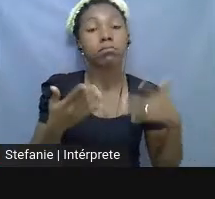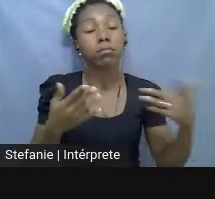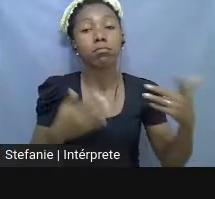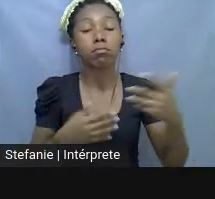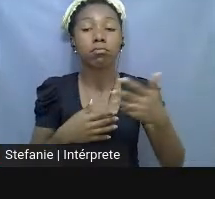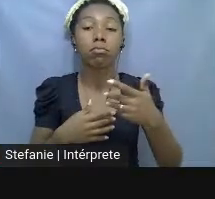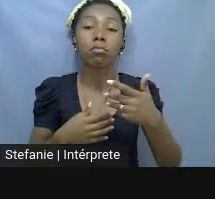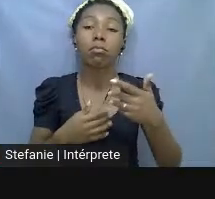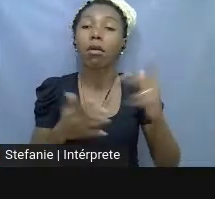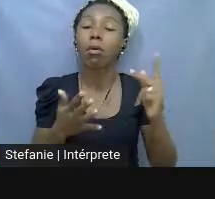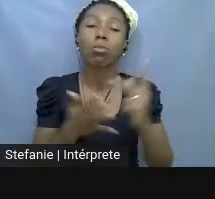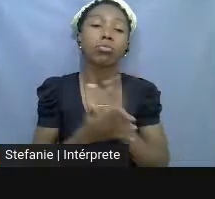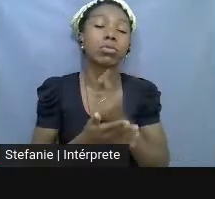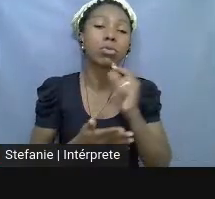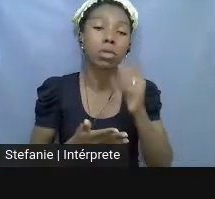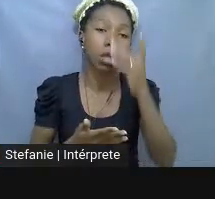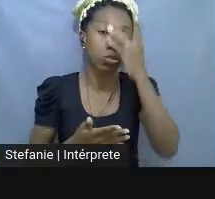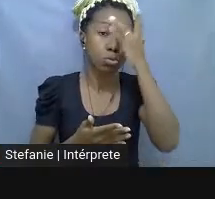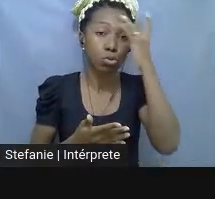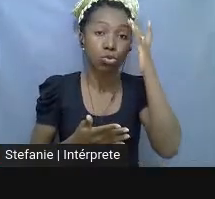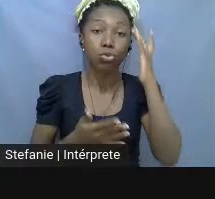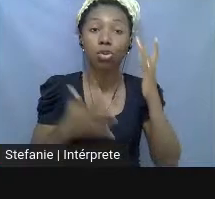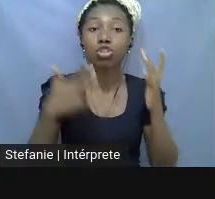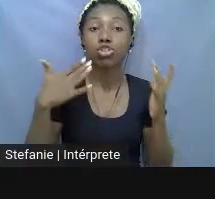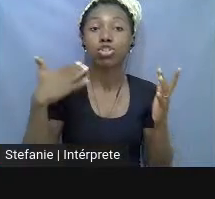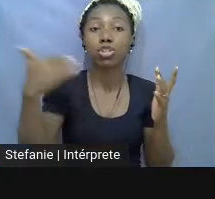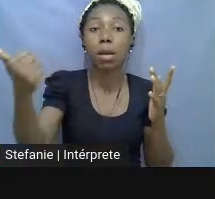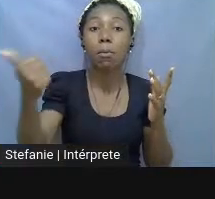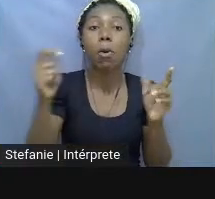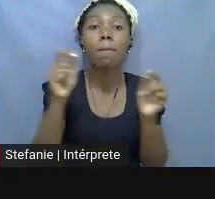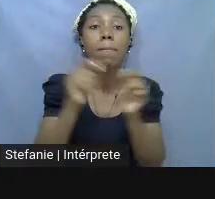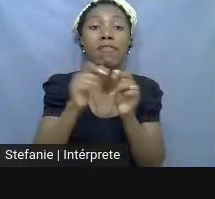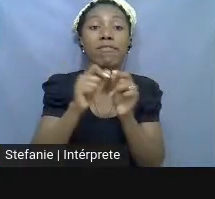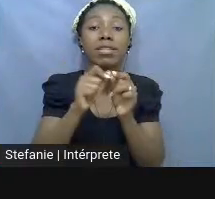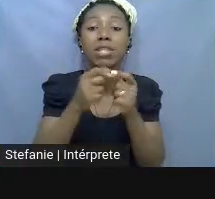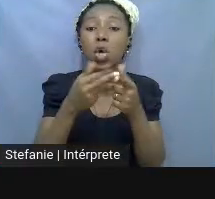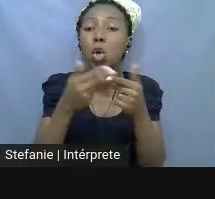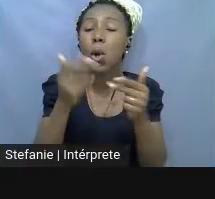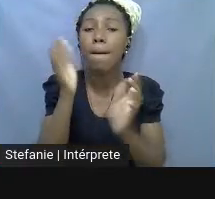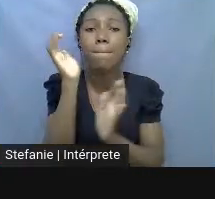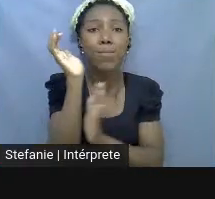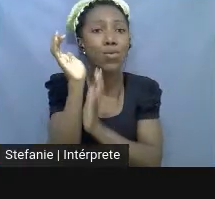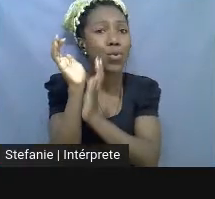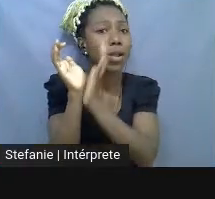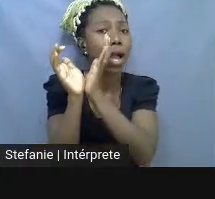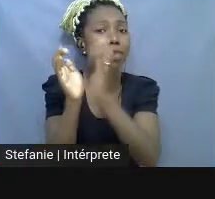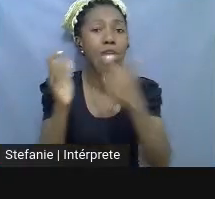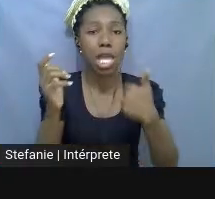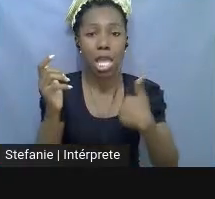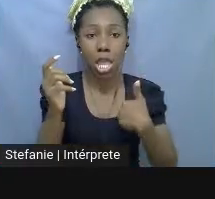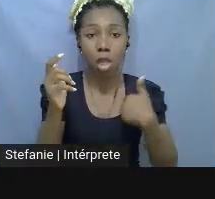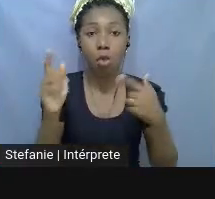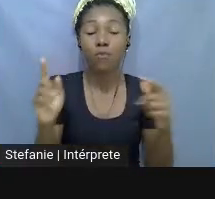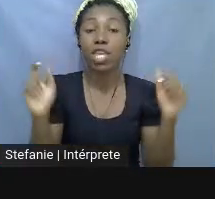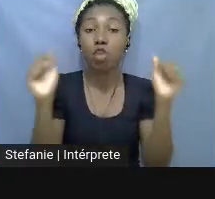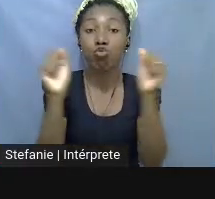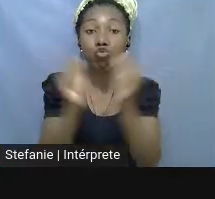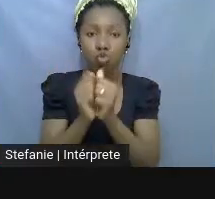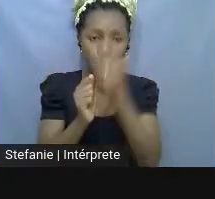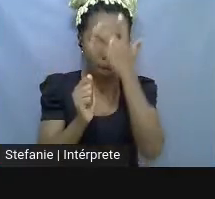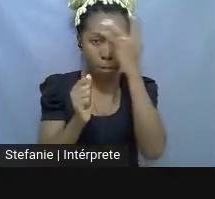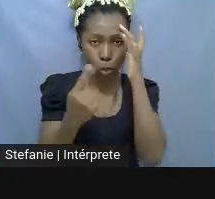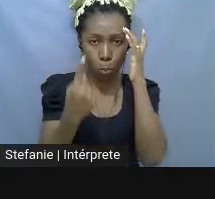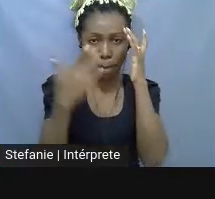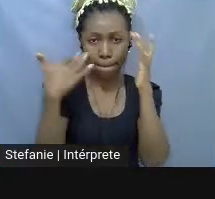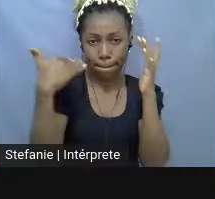é... É... Me chamaram para fazer coisas muito burocráticas. É... Teve uma pessoa com quem eu fiquei o dia inteiro resolvendo burocracias.